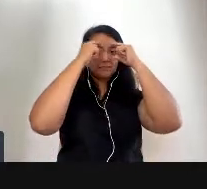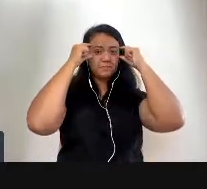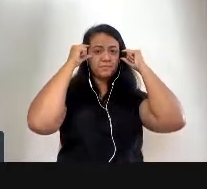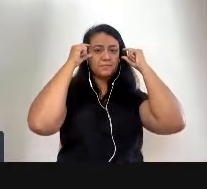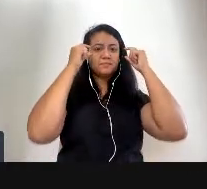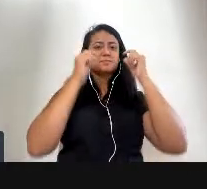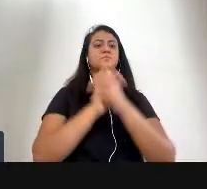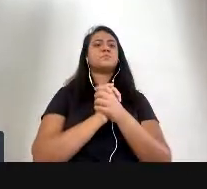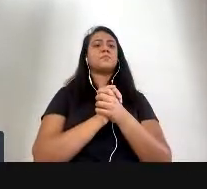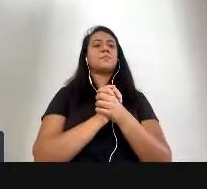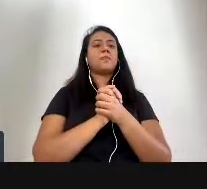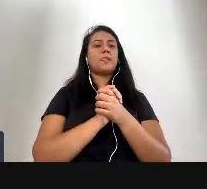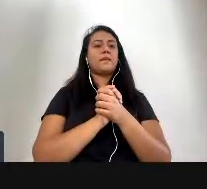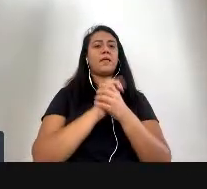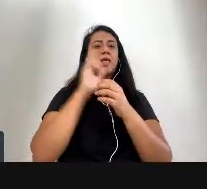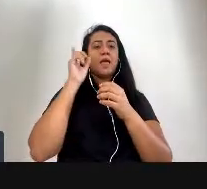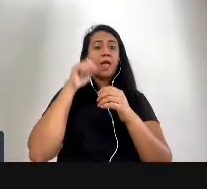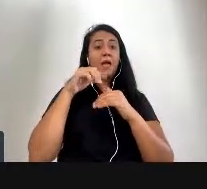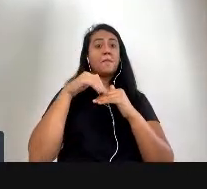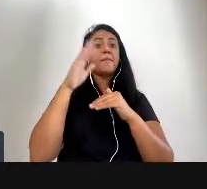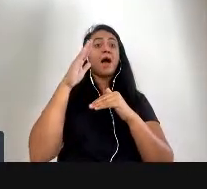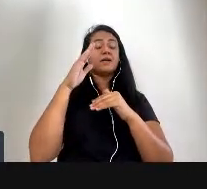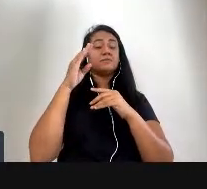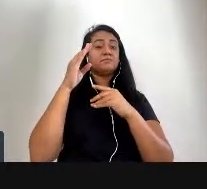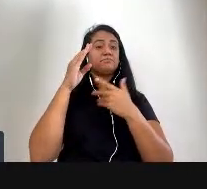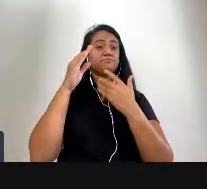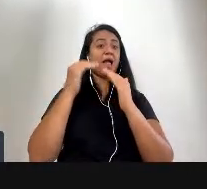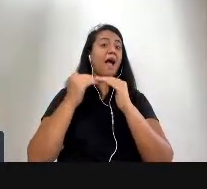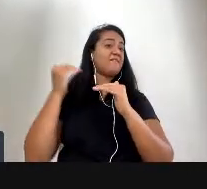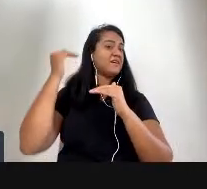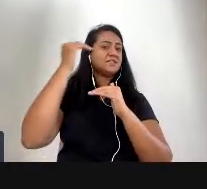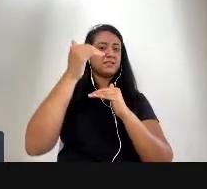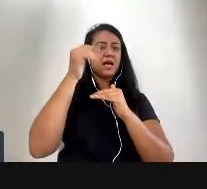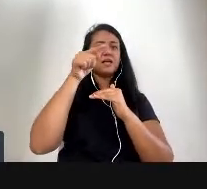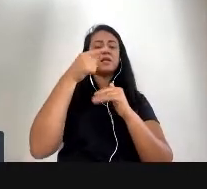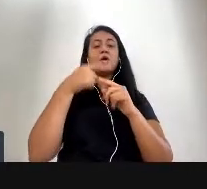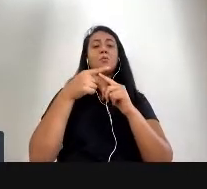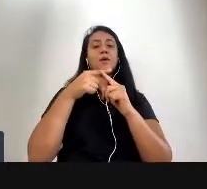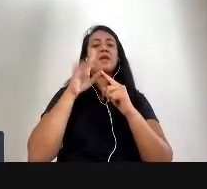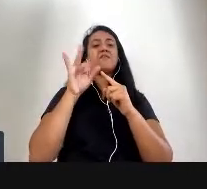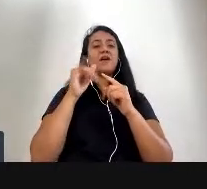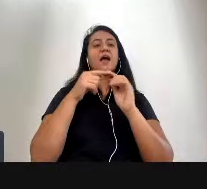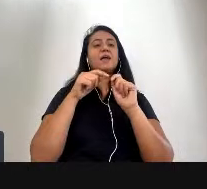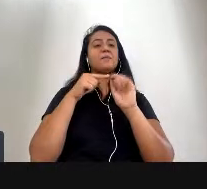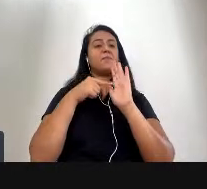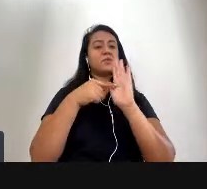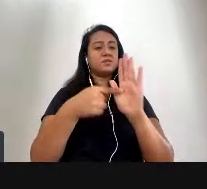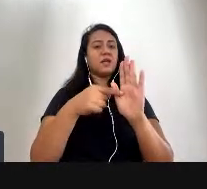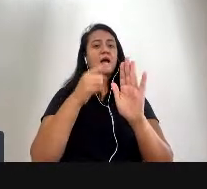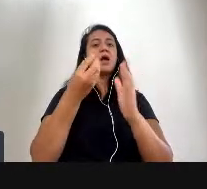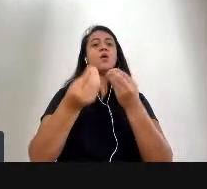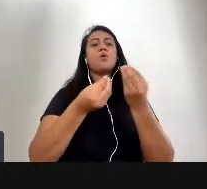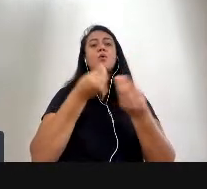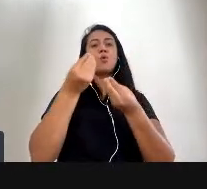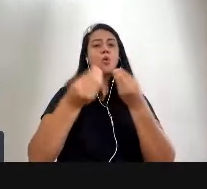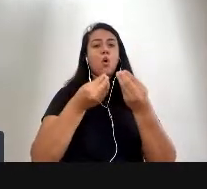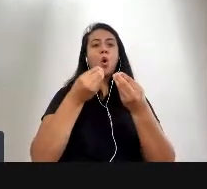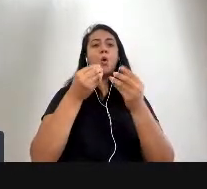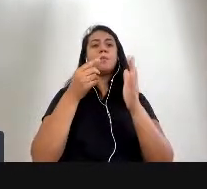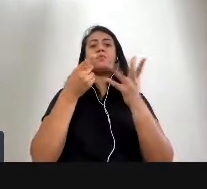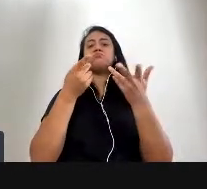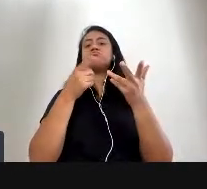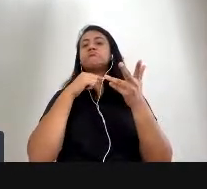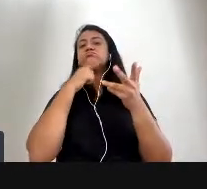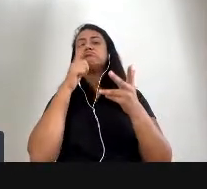é muito mais avançada porque vai dizer ela já abre para as questões mais contemporâneas a